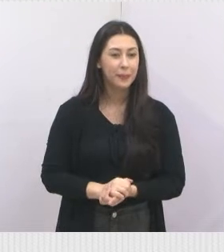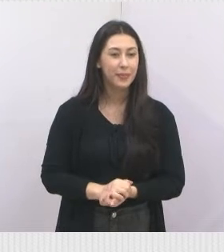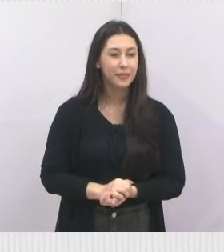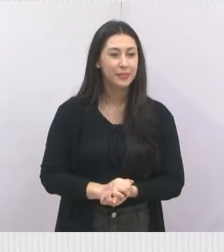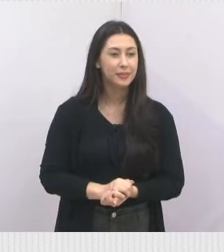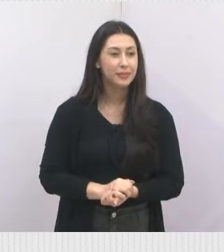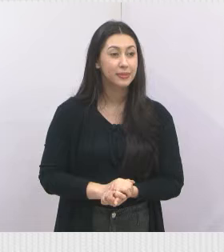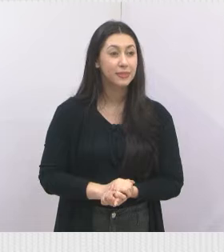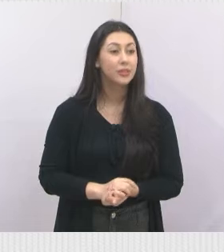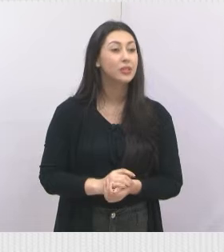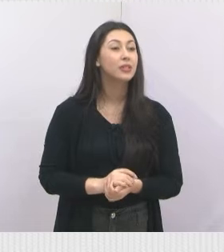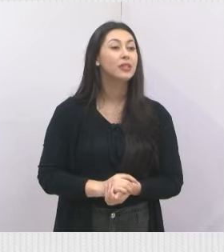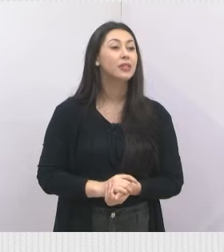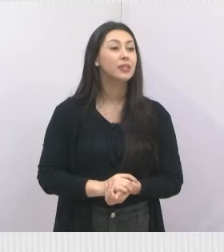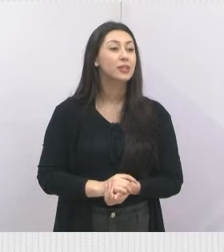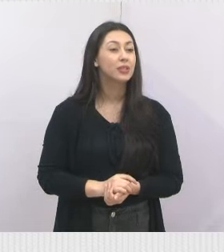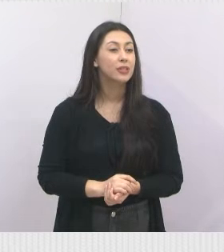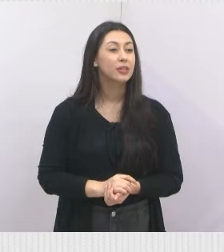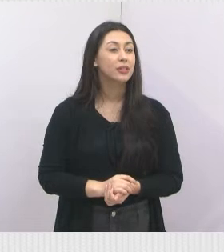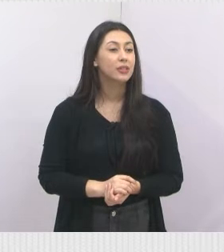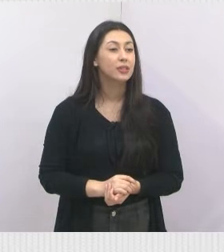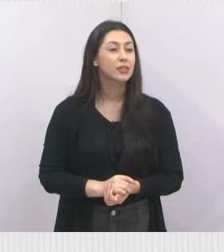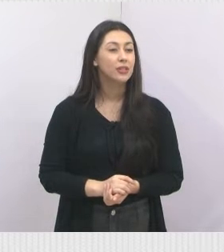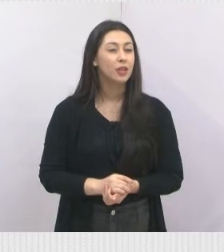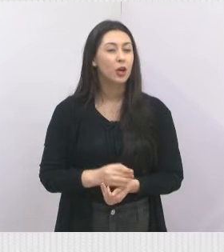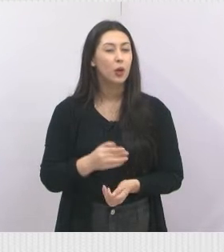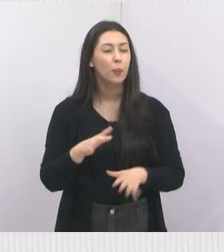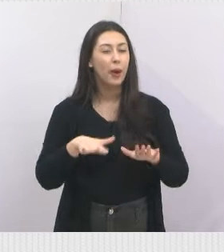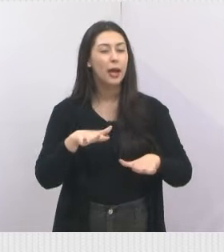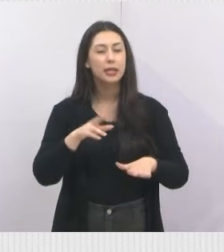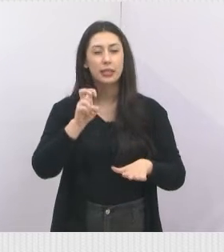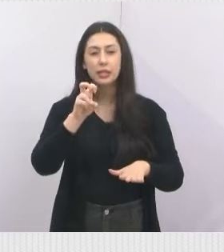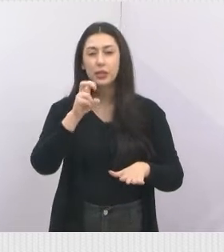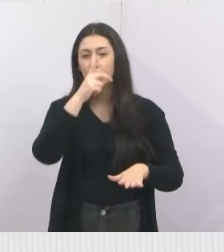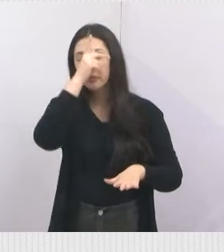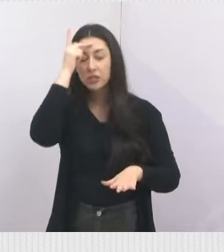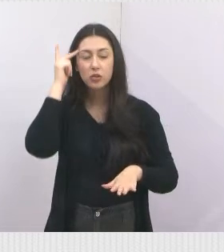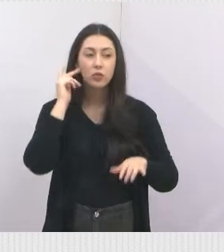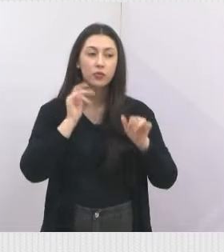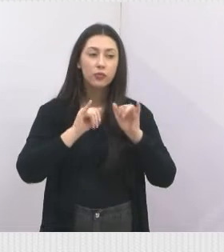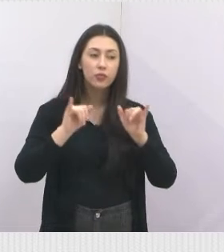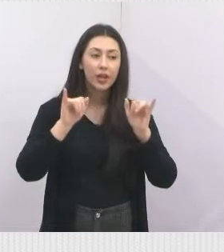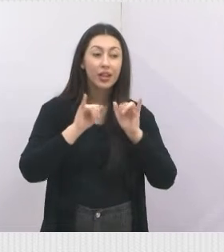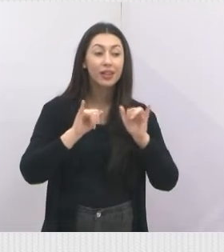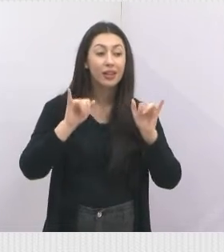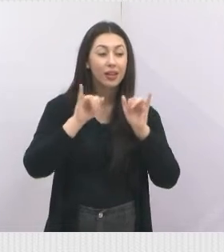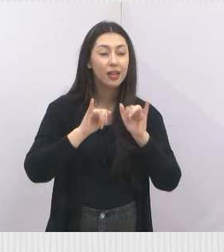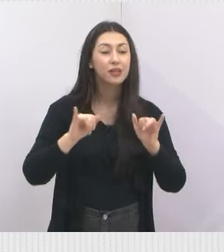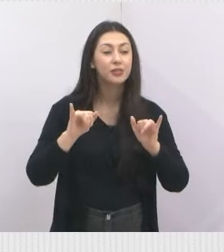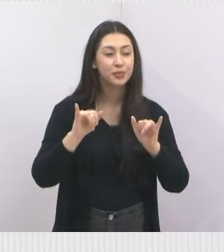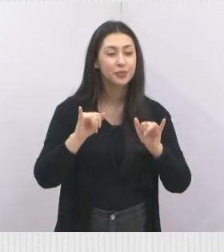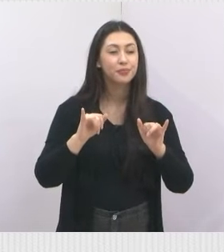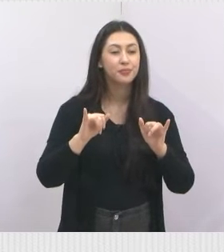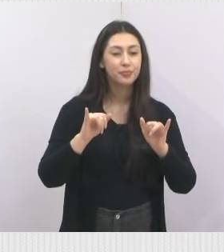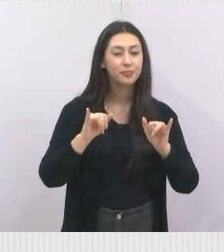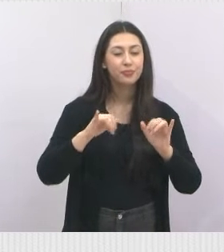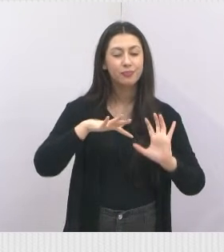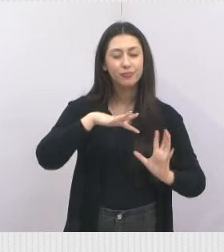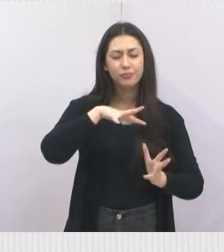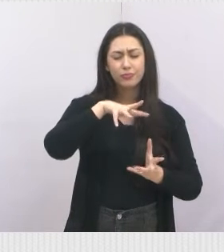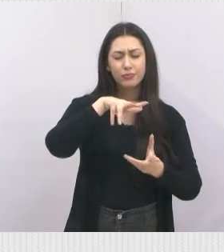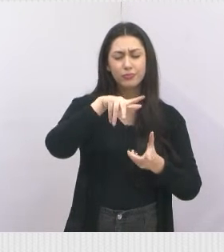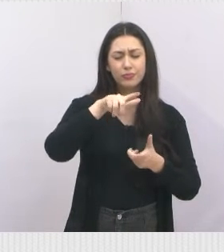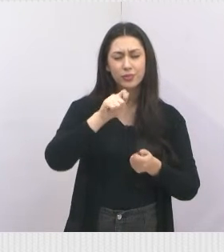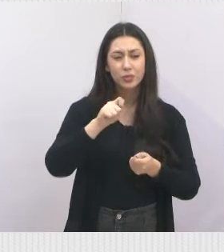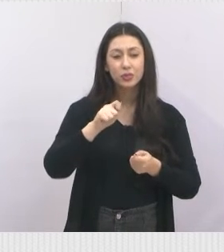toda sessão, nós tínhamos quatro, cinco nomes falando sobre esse desastre, né, no nosso, no mundo,